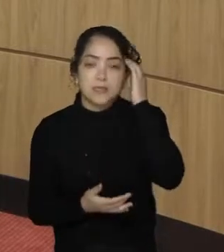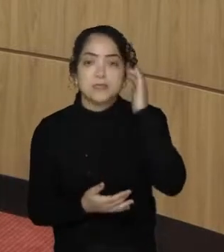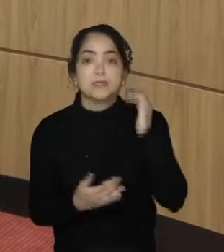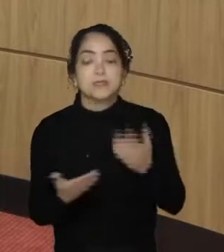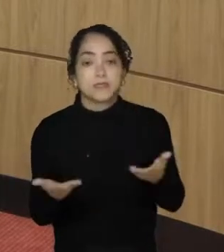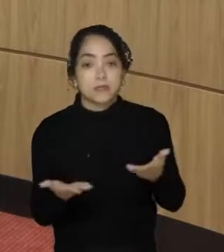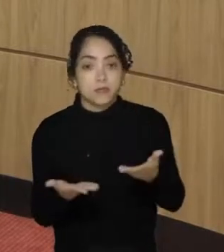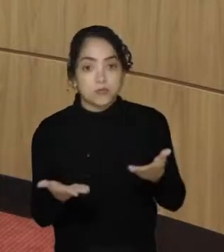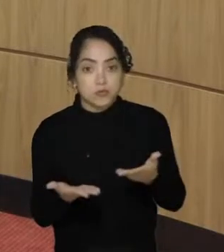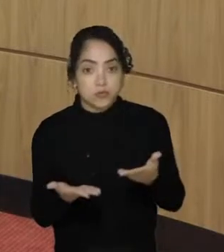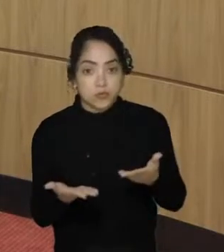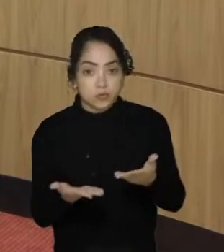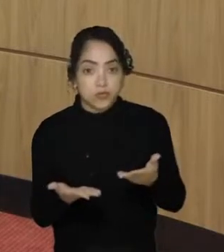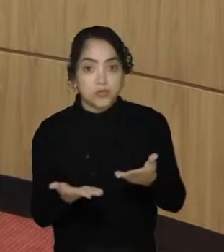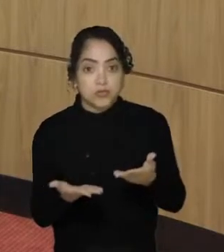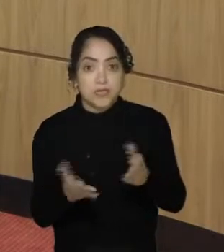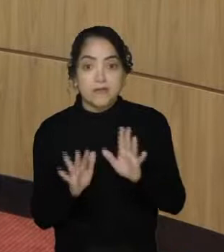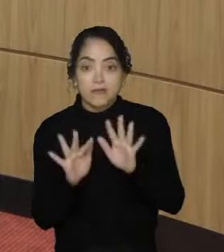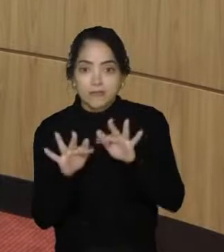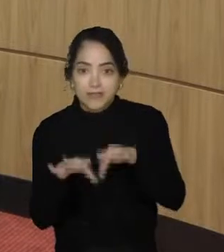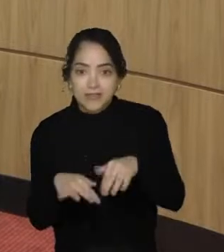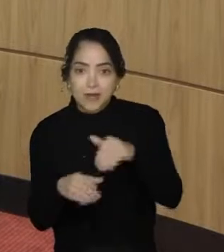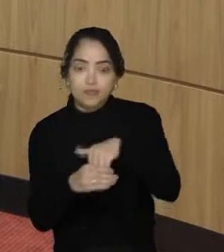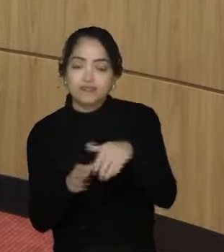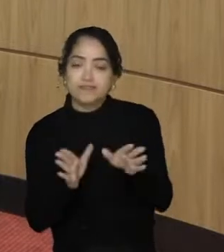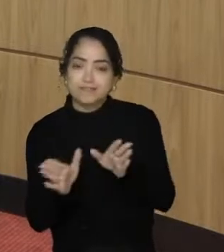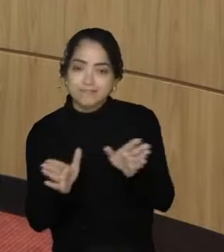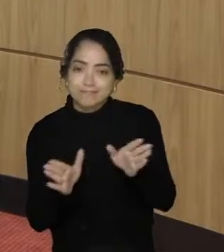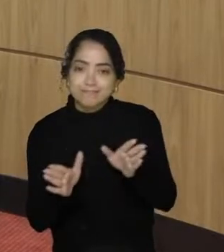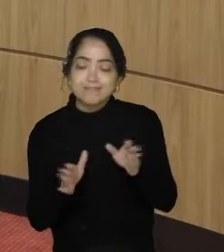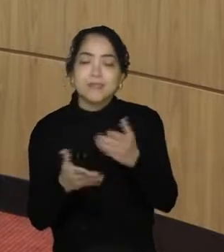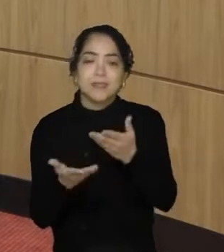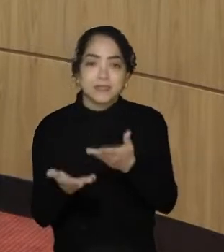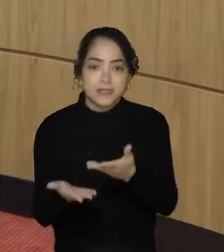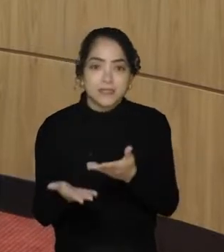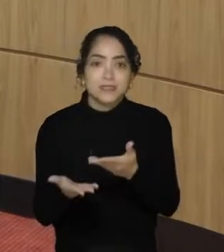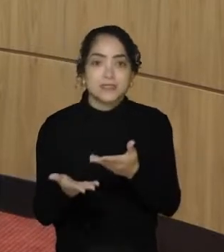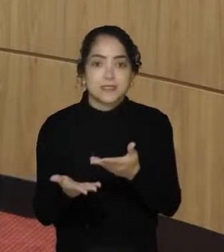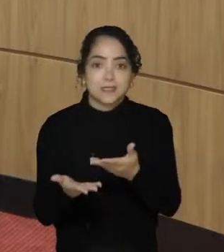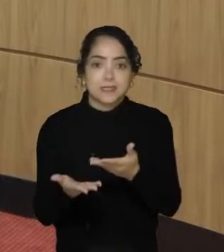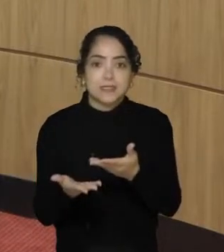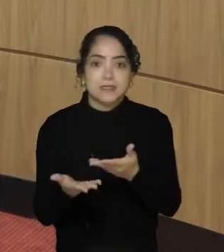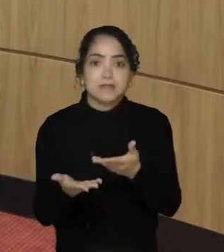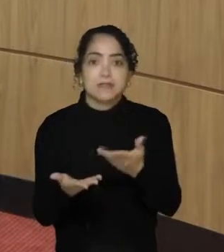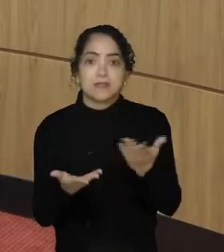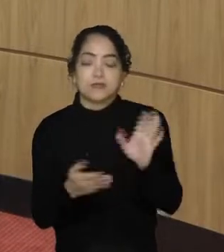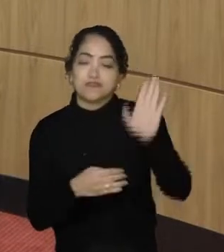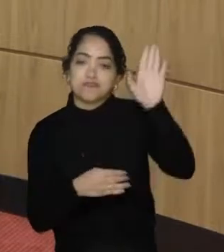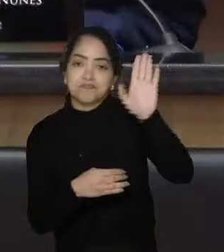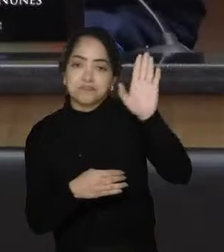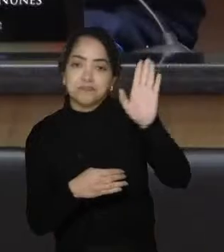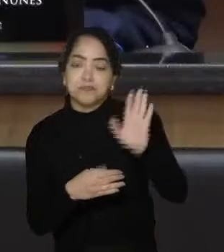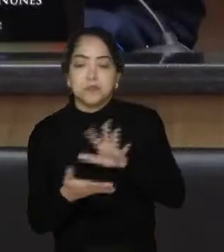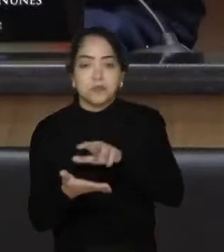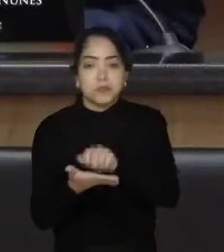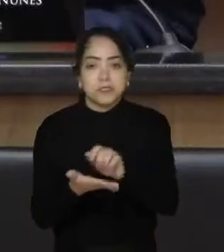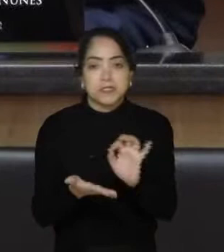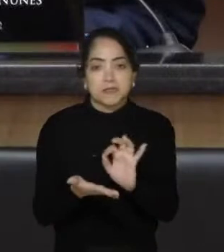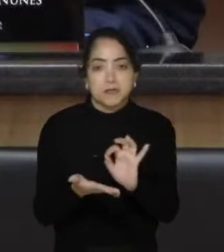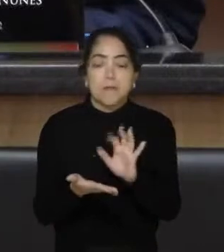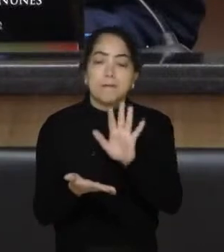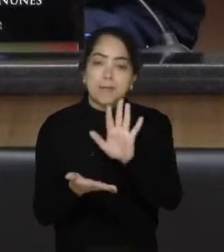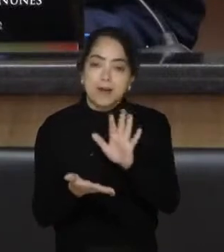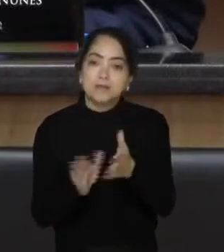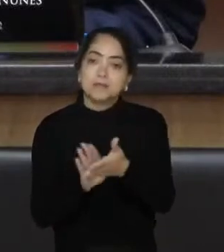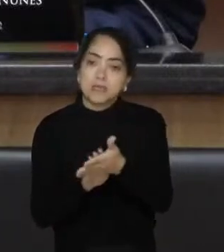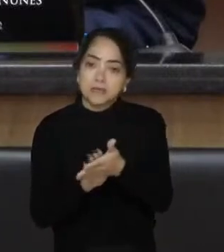já em final do mandato aqui, senhor, vossa excelência, por não ter saído candidato, aliás, parabenizo pelo